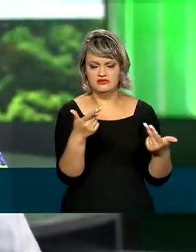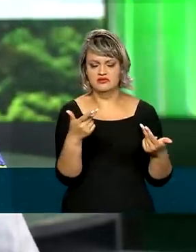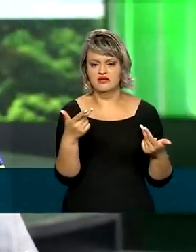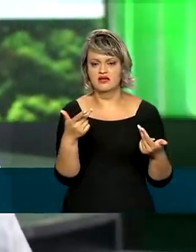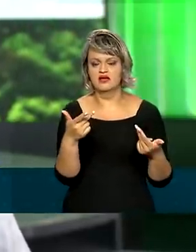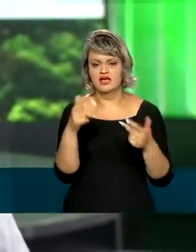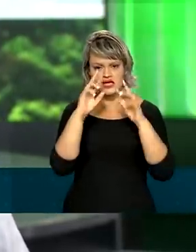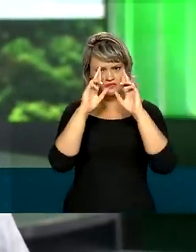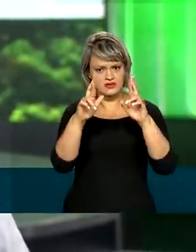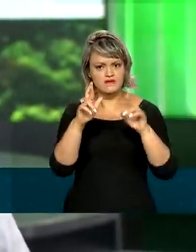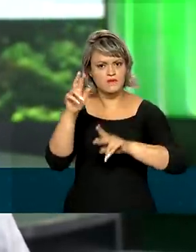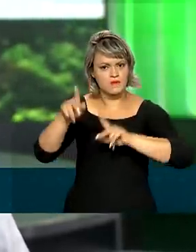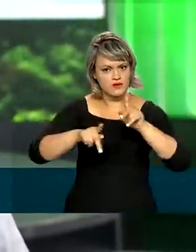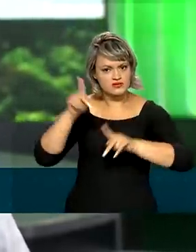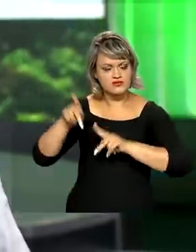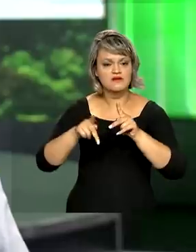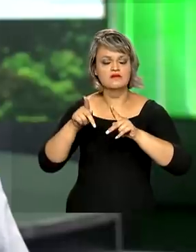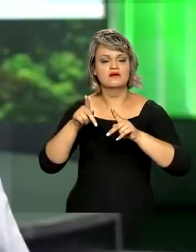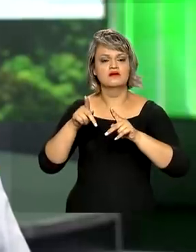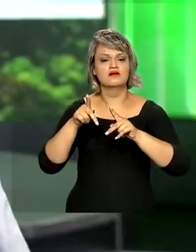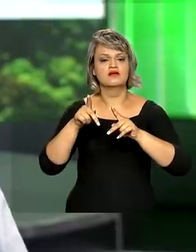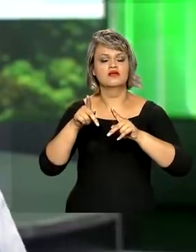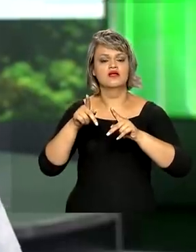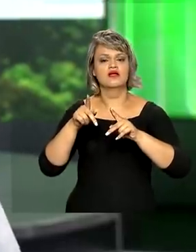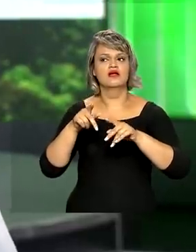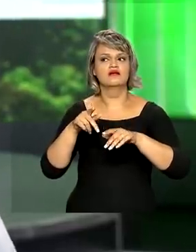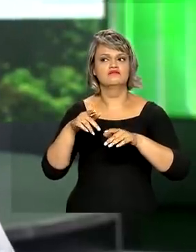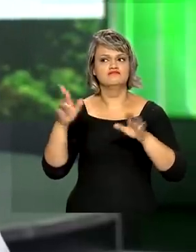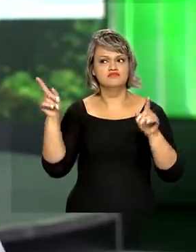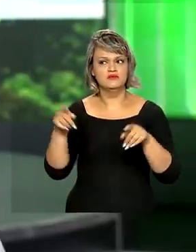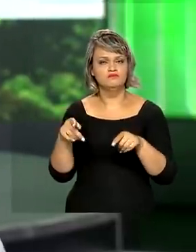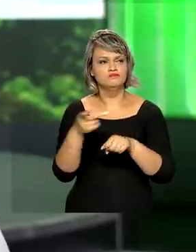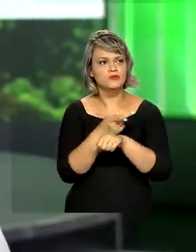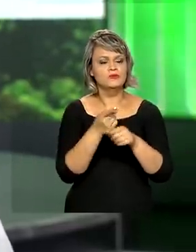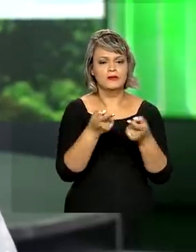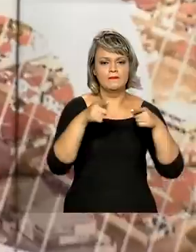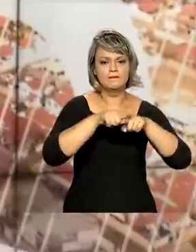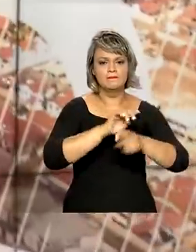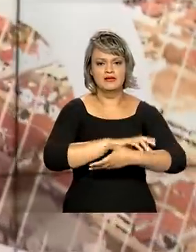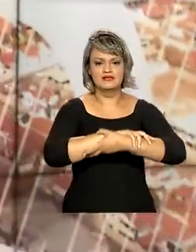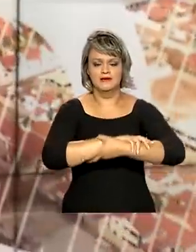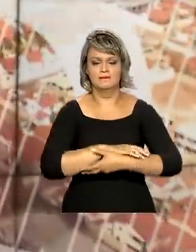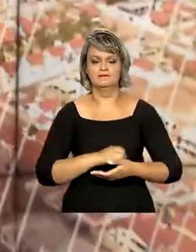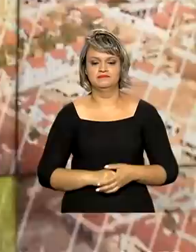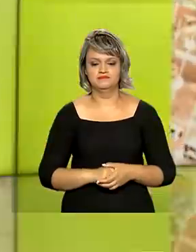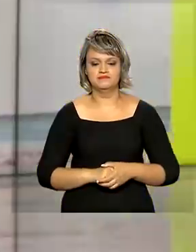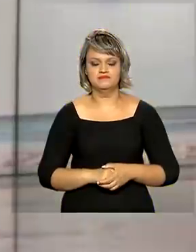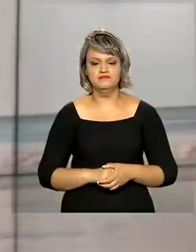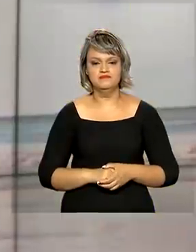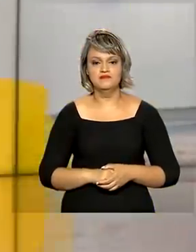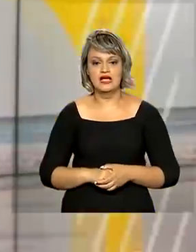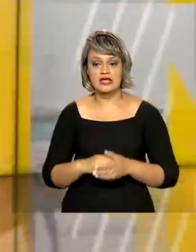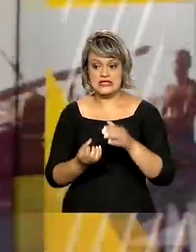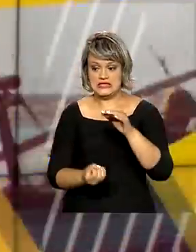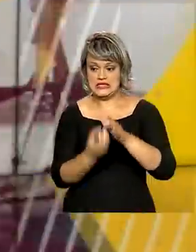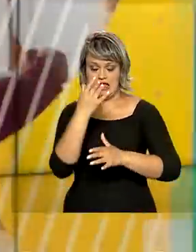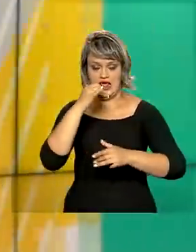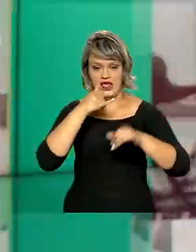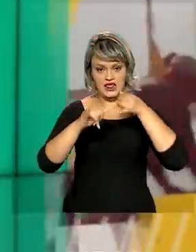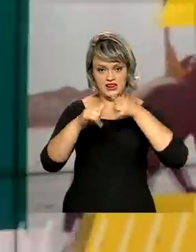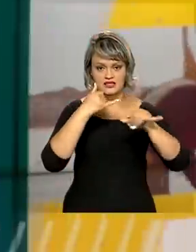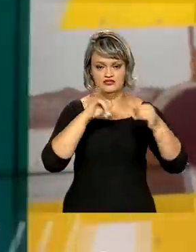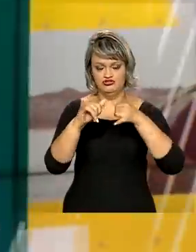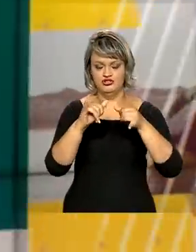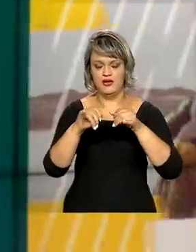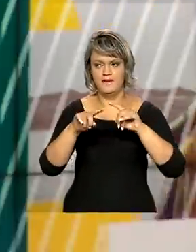a população e buscando essas parcerias para a conservação. E gerar energia com eficiência